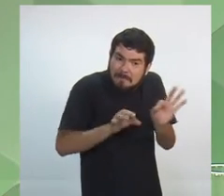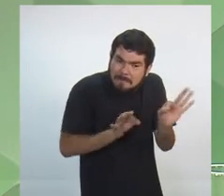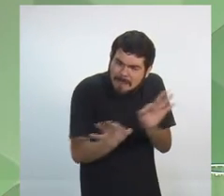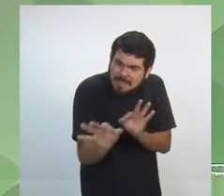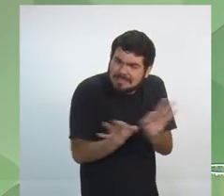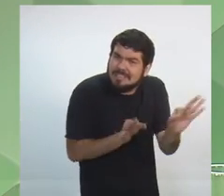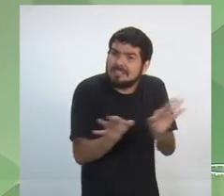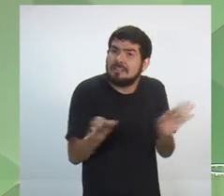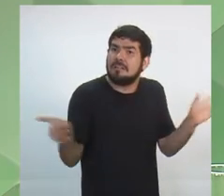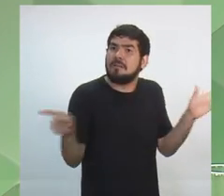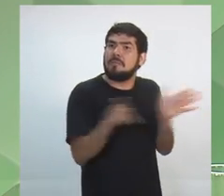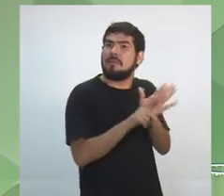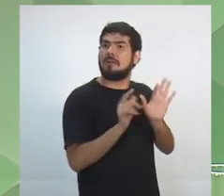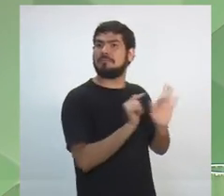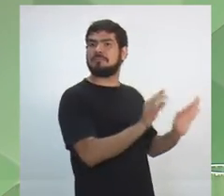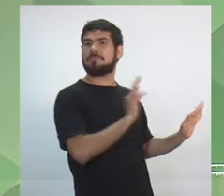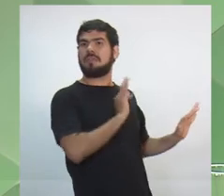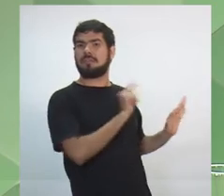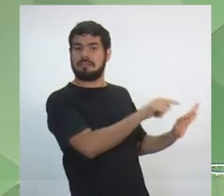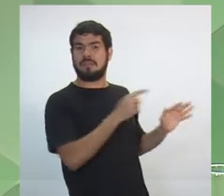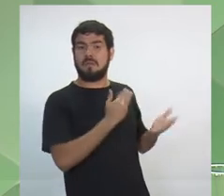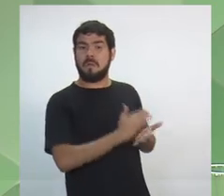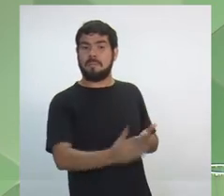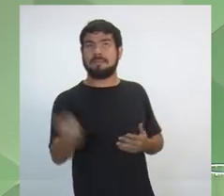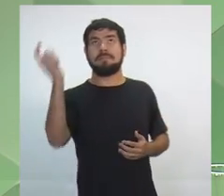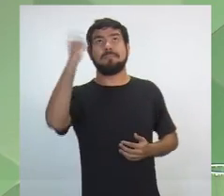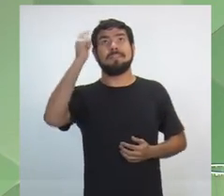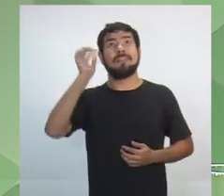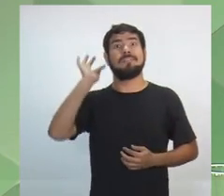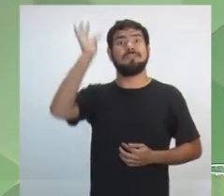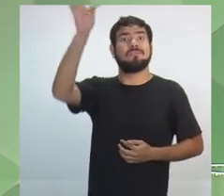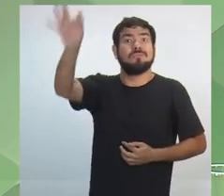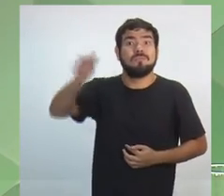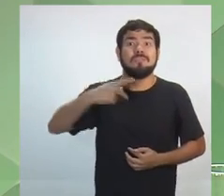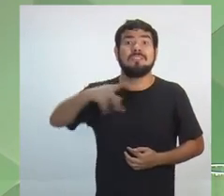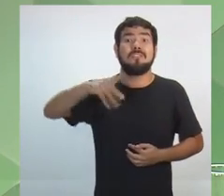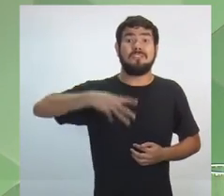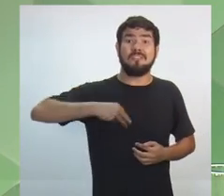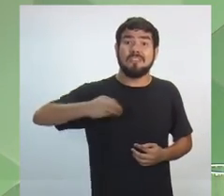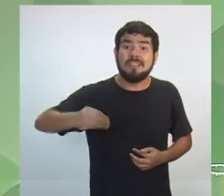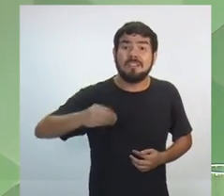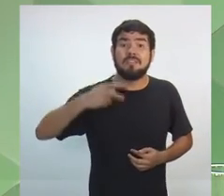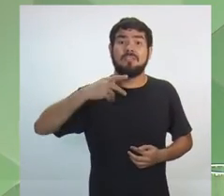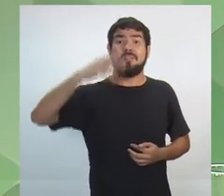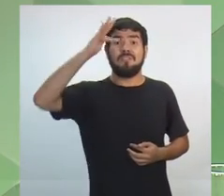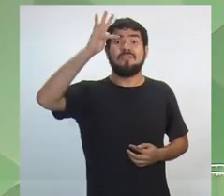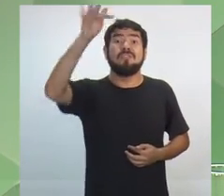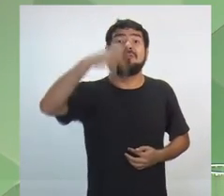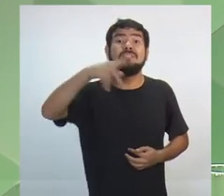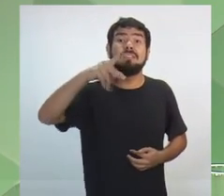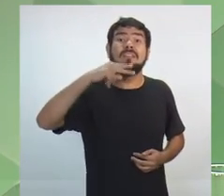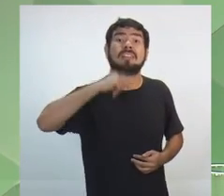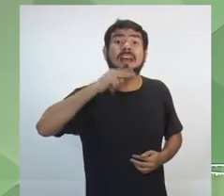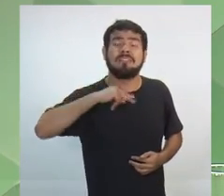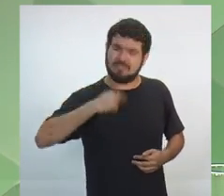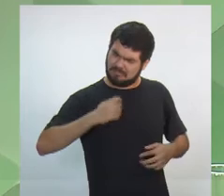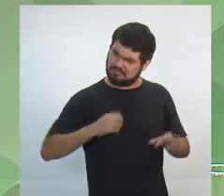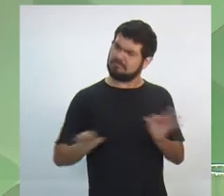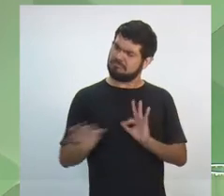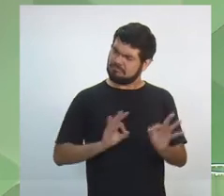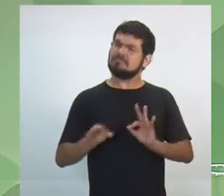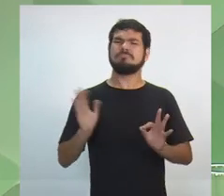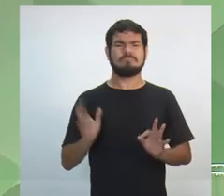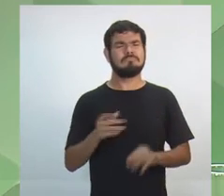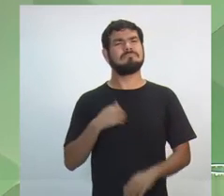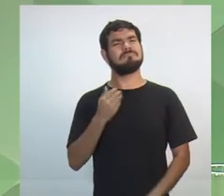independência técnica e que comece a pensar o futuro. O futuro do seu filho. O futuro do seu neto. Estou muito preparado para esse